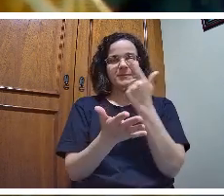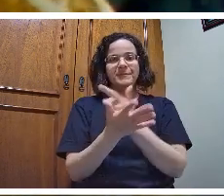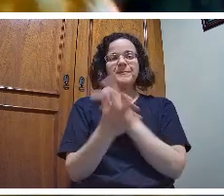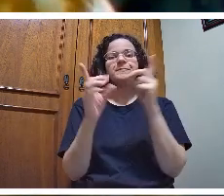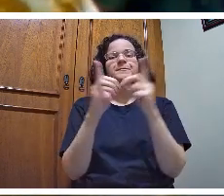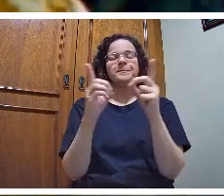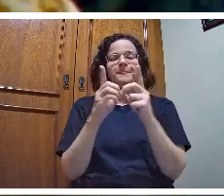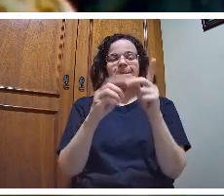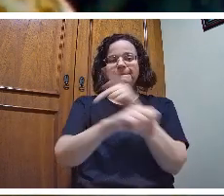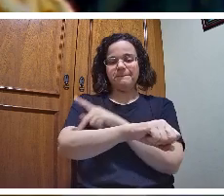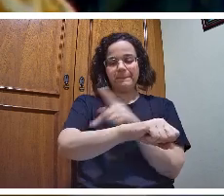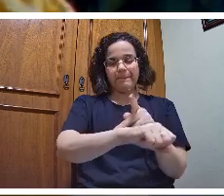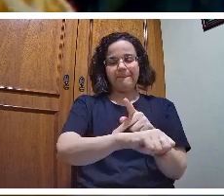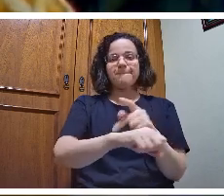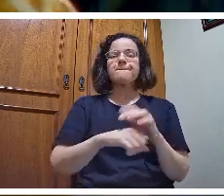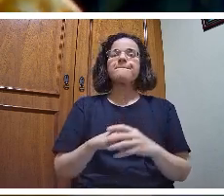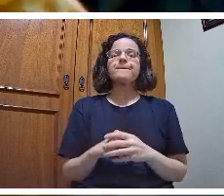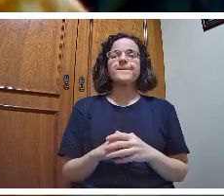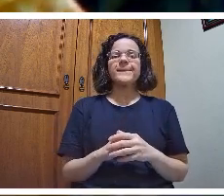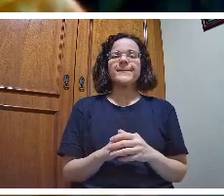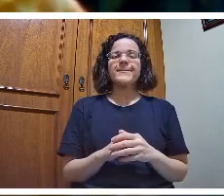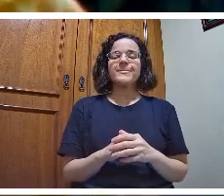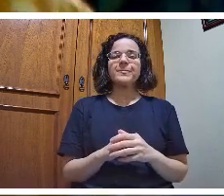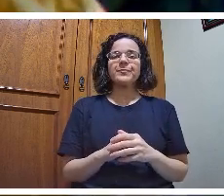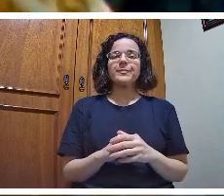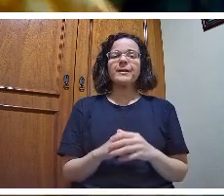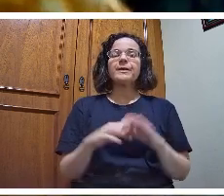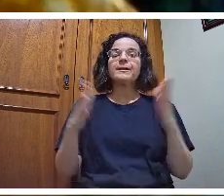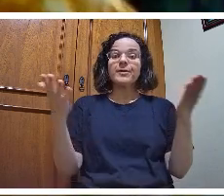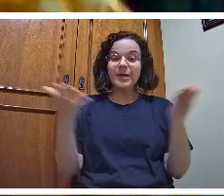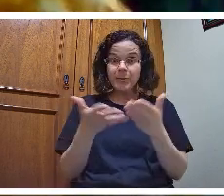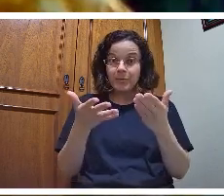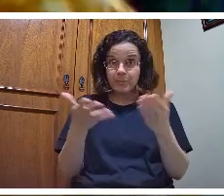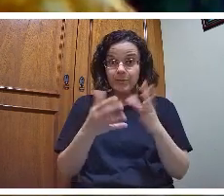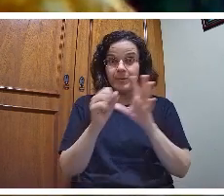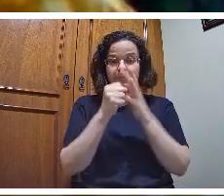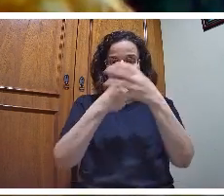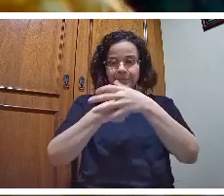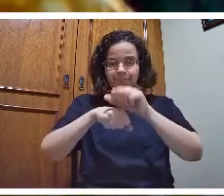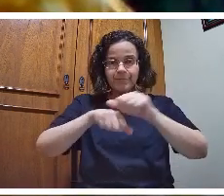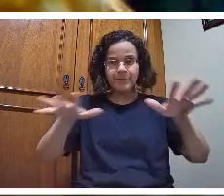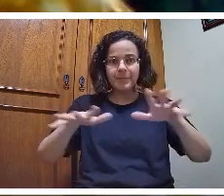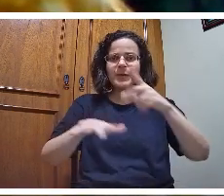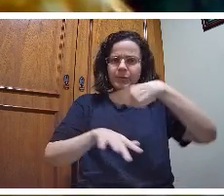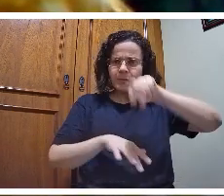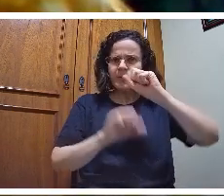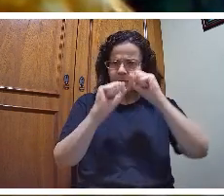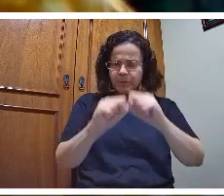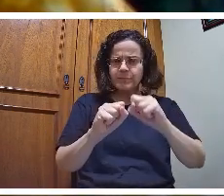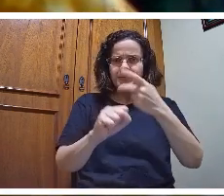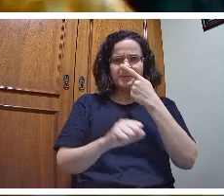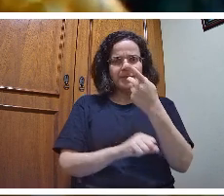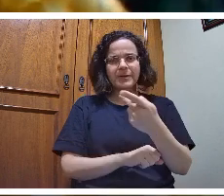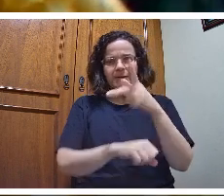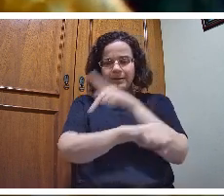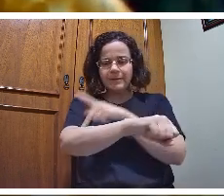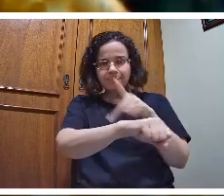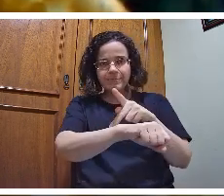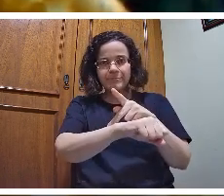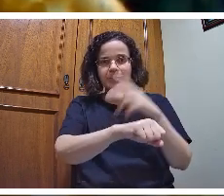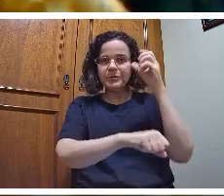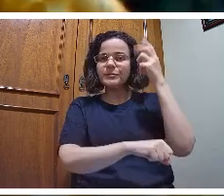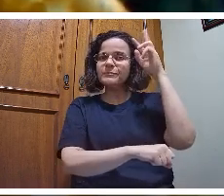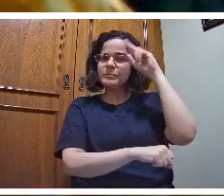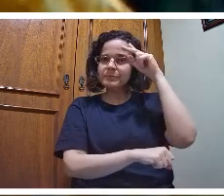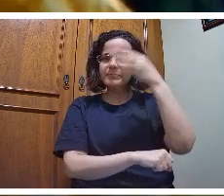nesse momento de pandemia, a gente pode falar que a pedagogia histórico-crítica está presente nessas atividades